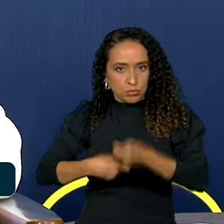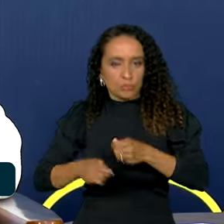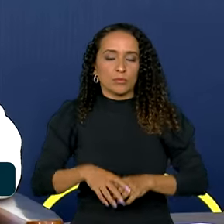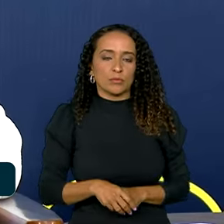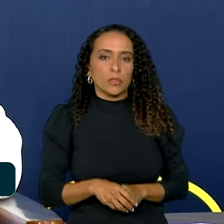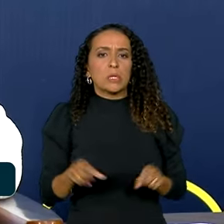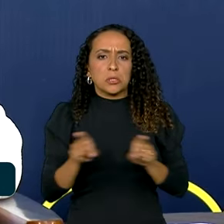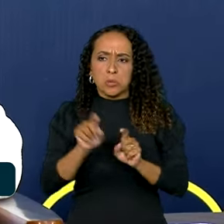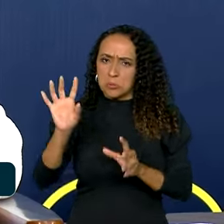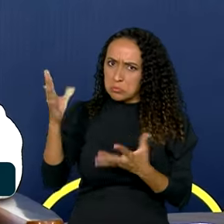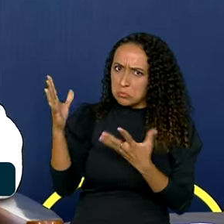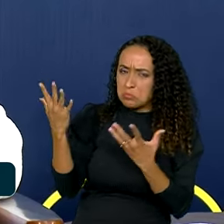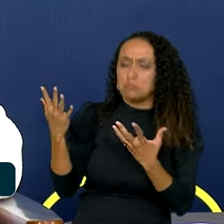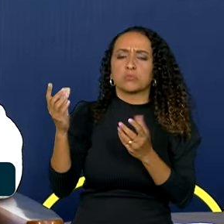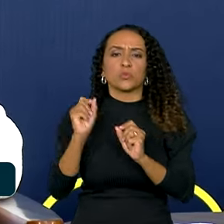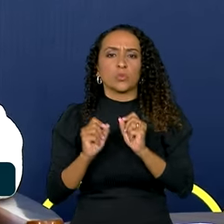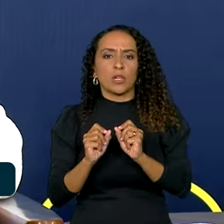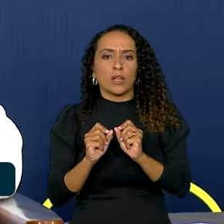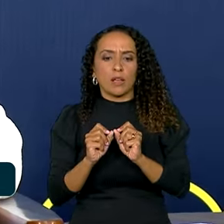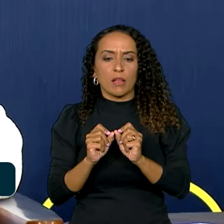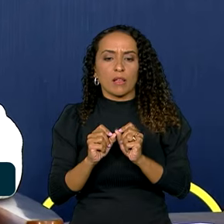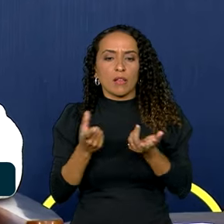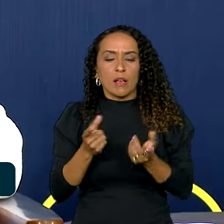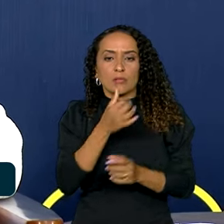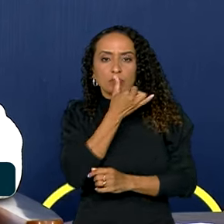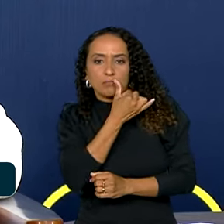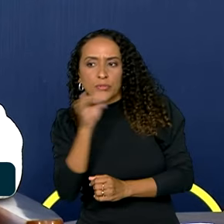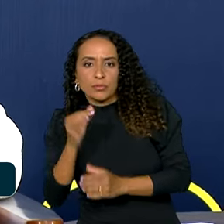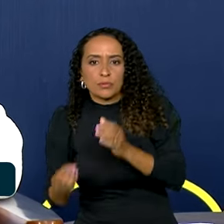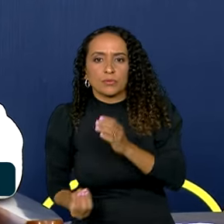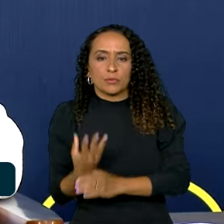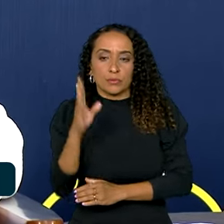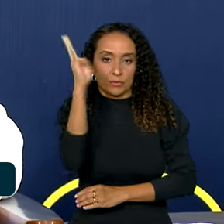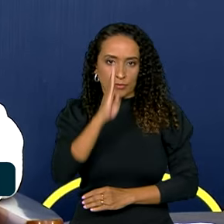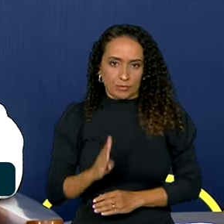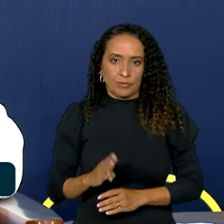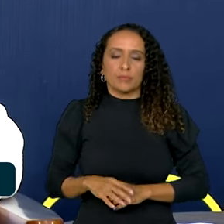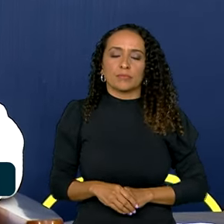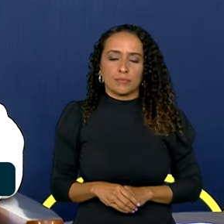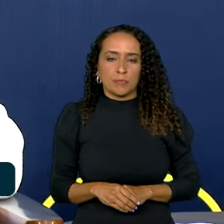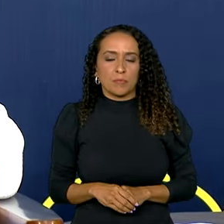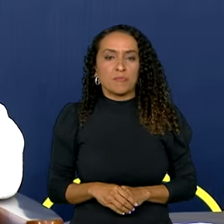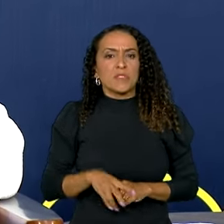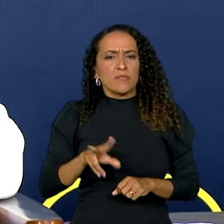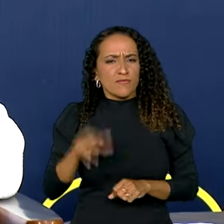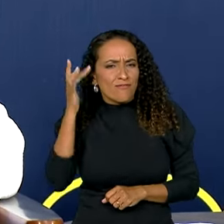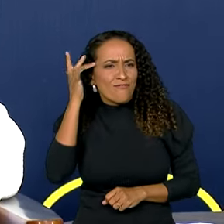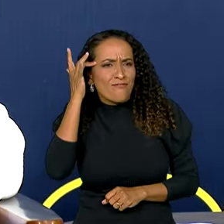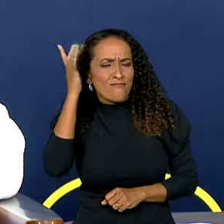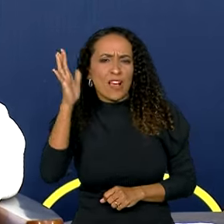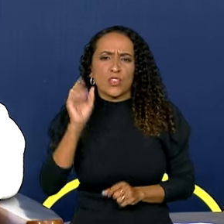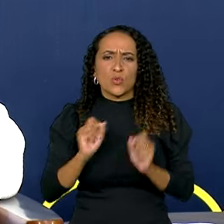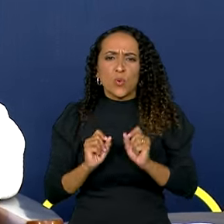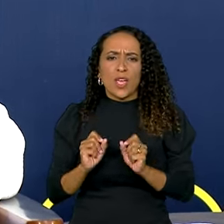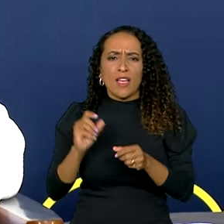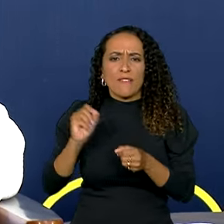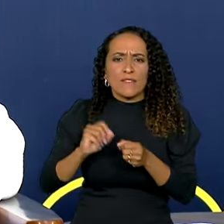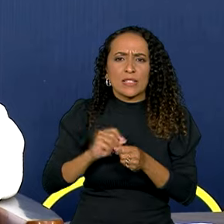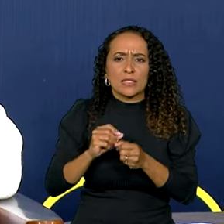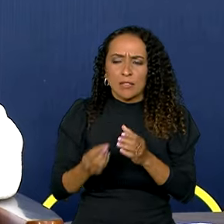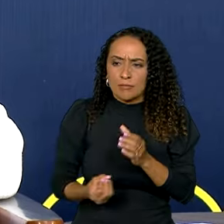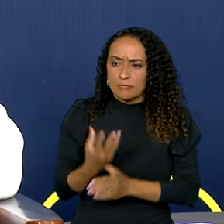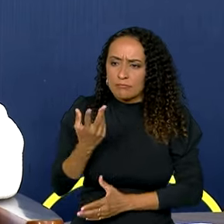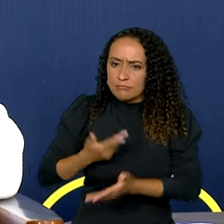Ela elogiou também a matriz energética brasileira. Isso vai facilitar muito a realização de